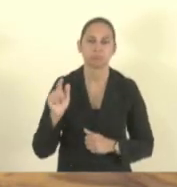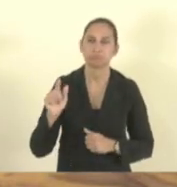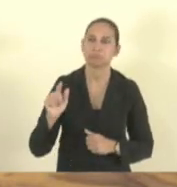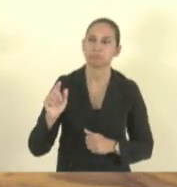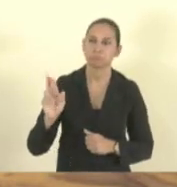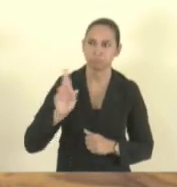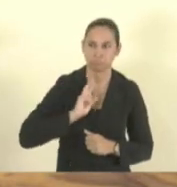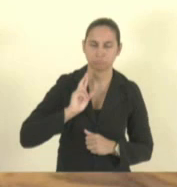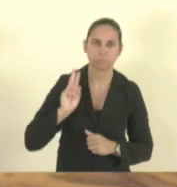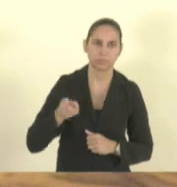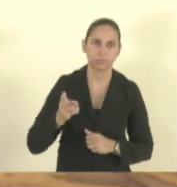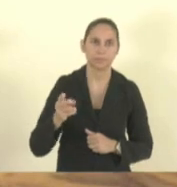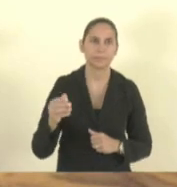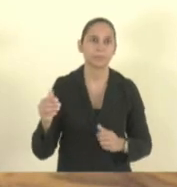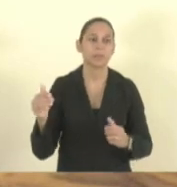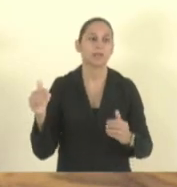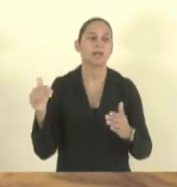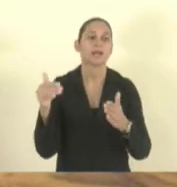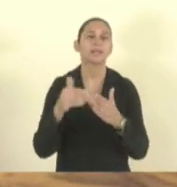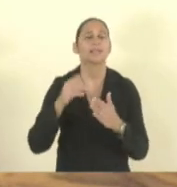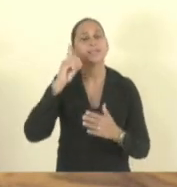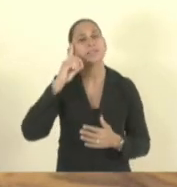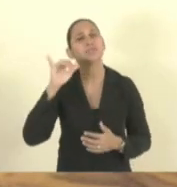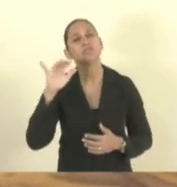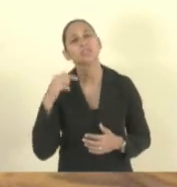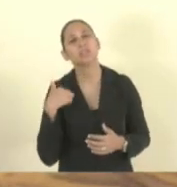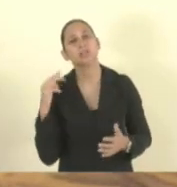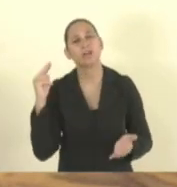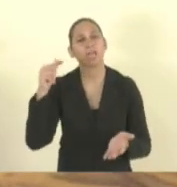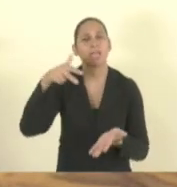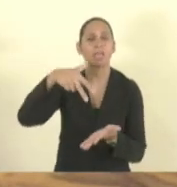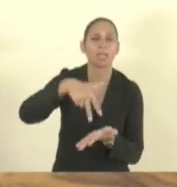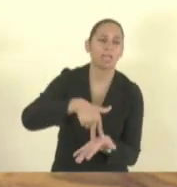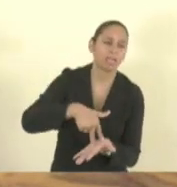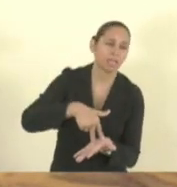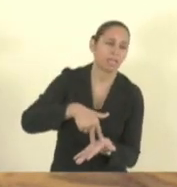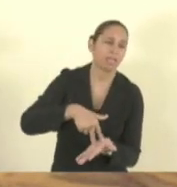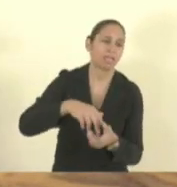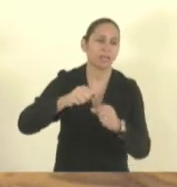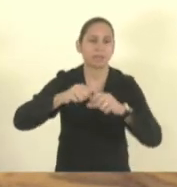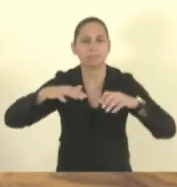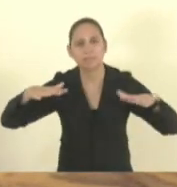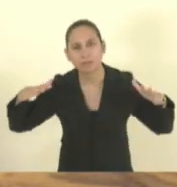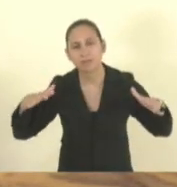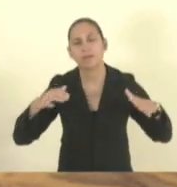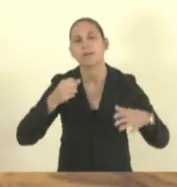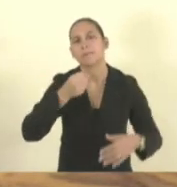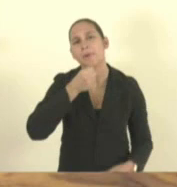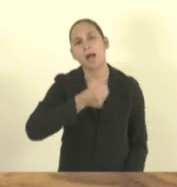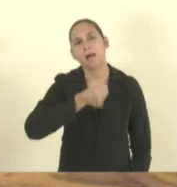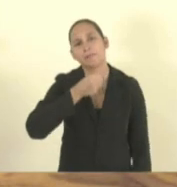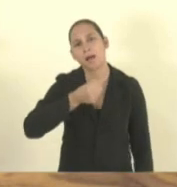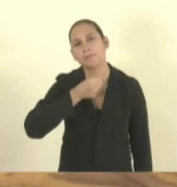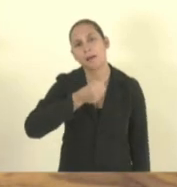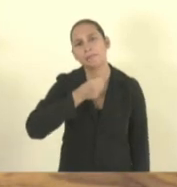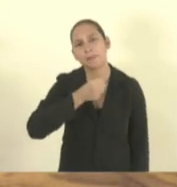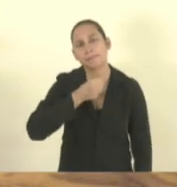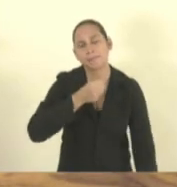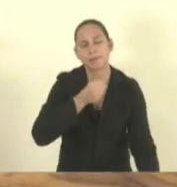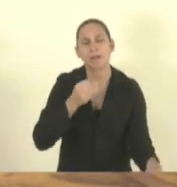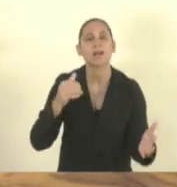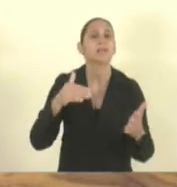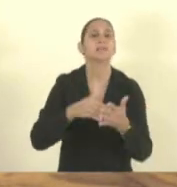até quando a gente vai ter que vir aqui numa tribuna para se dispor até